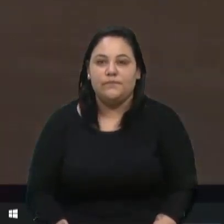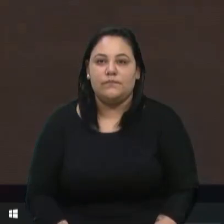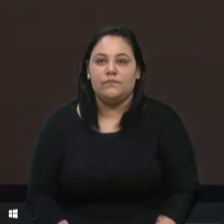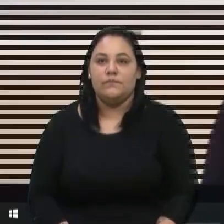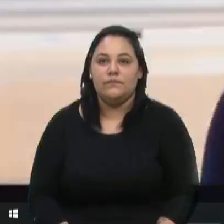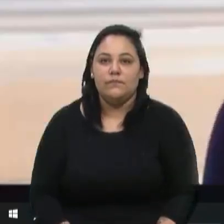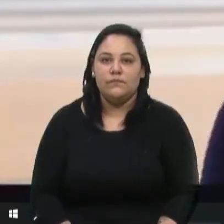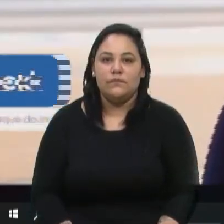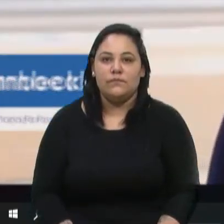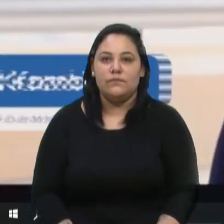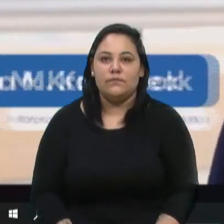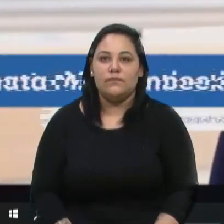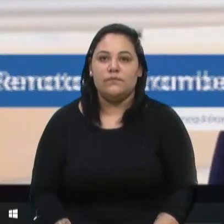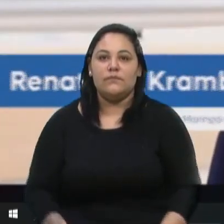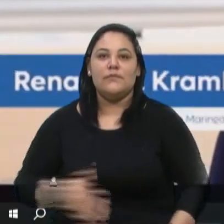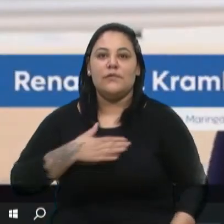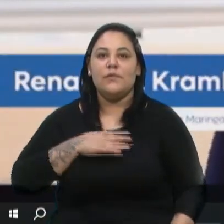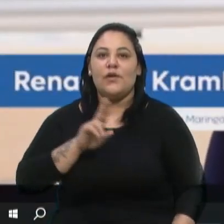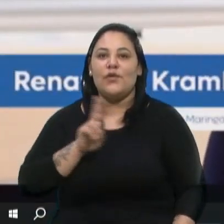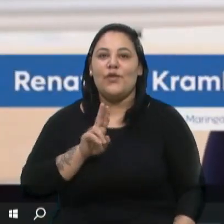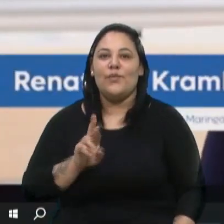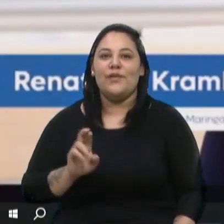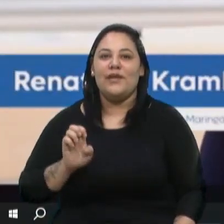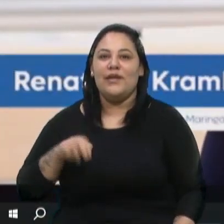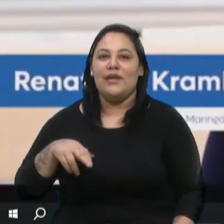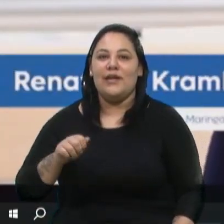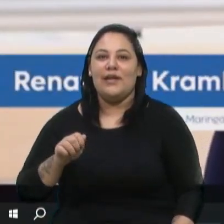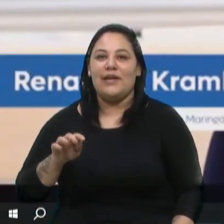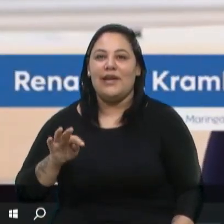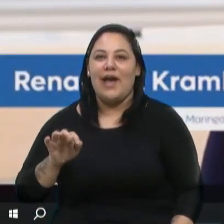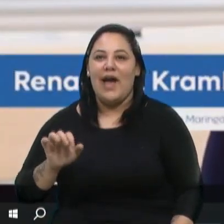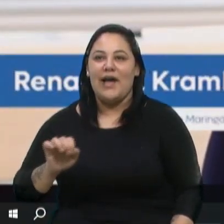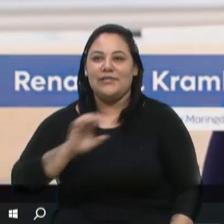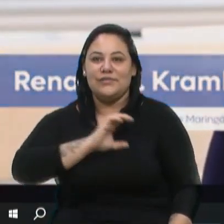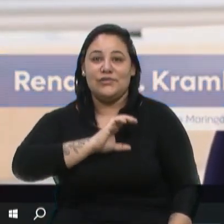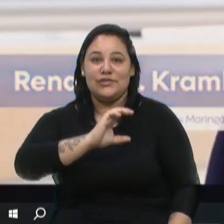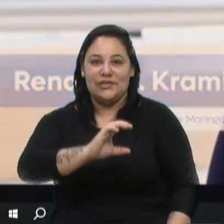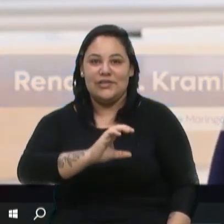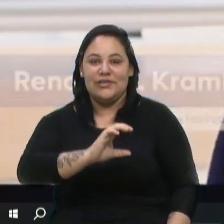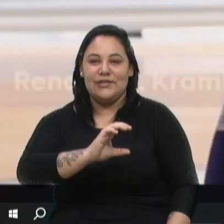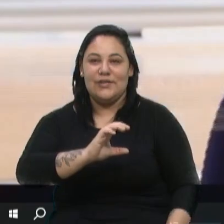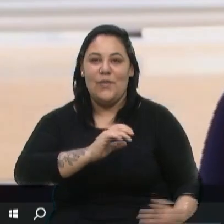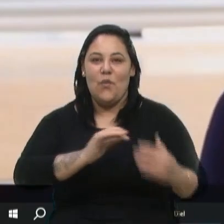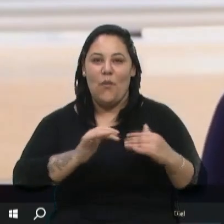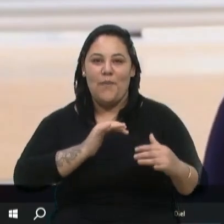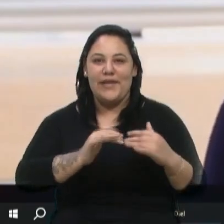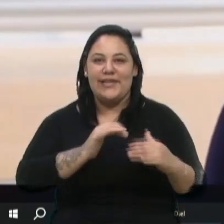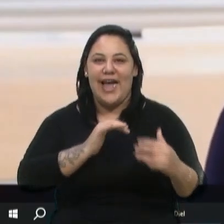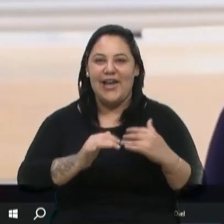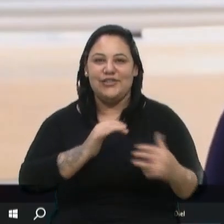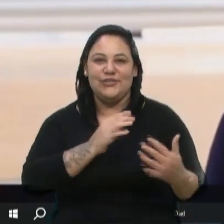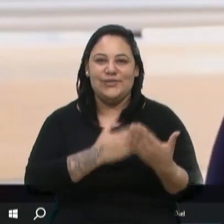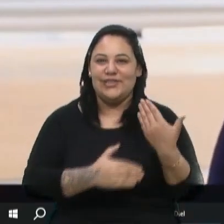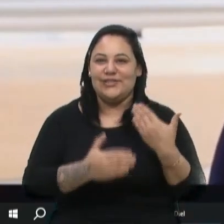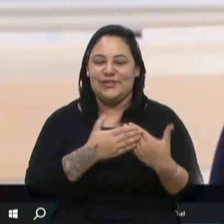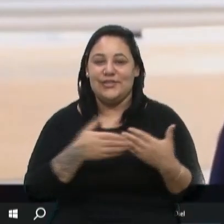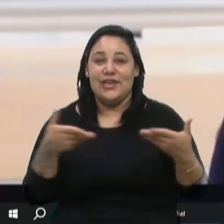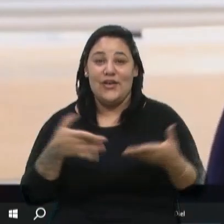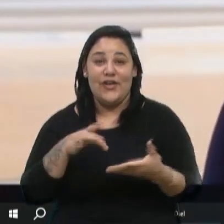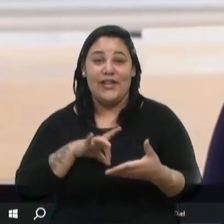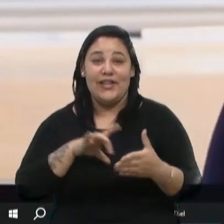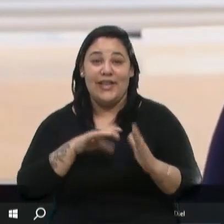A CIDADE NO Eu sou Renata Krambeck, coordenadora do programa Mobilidade para Todos, e agora temos o novo